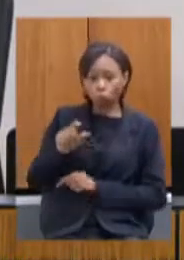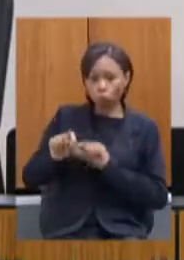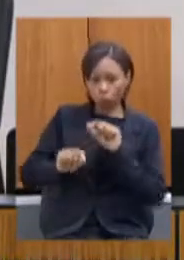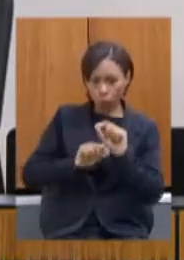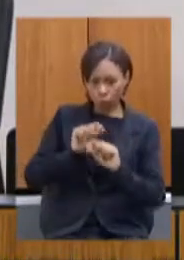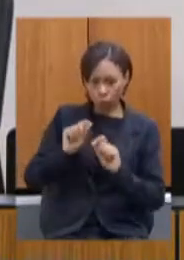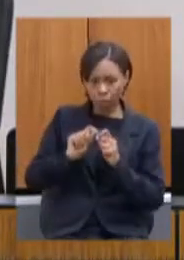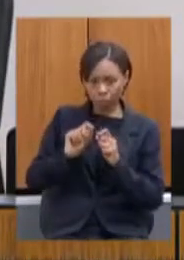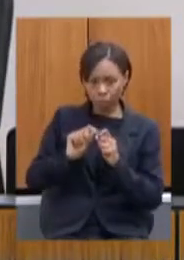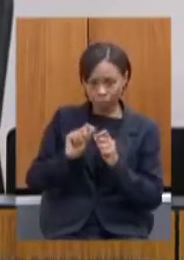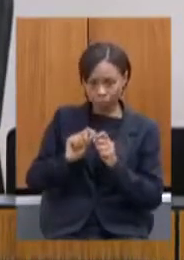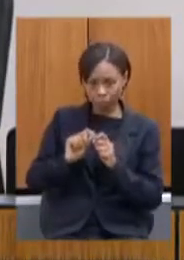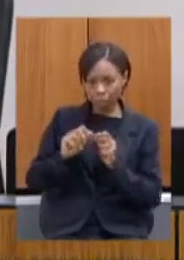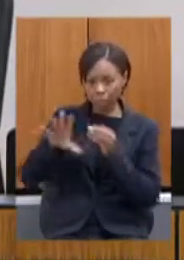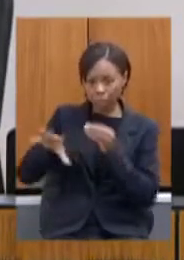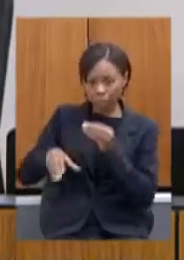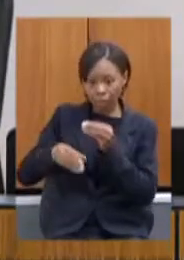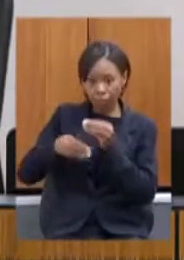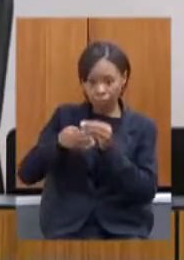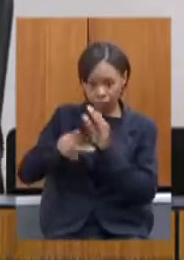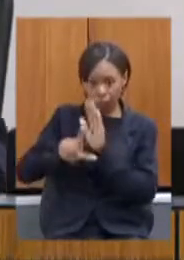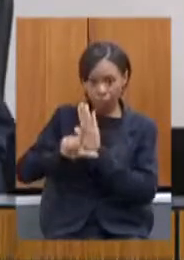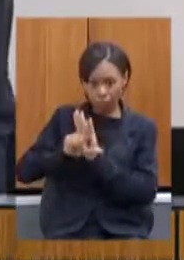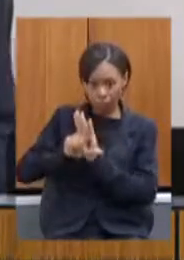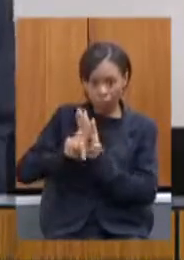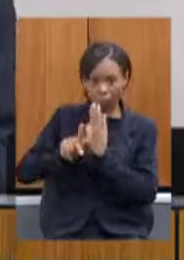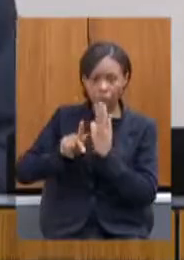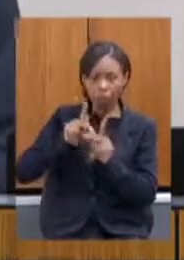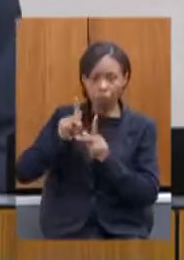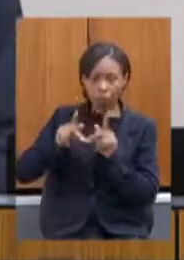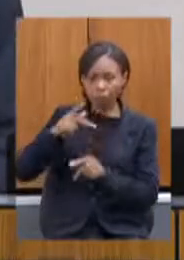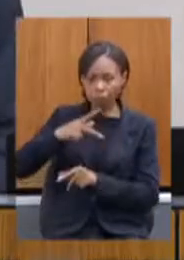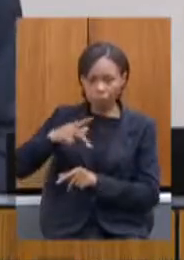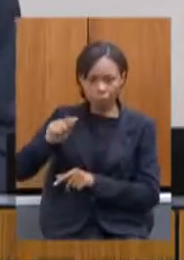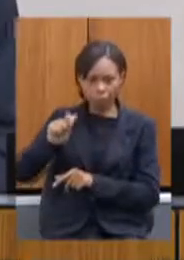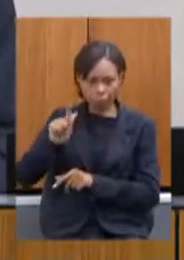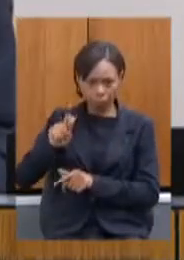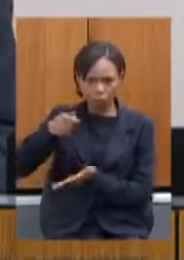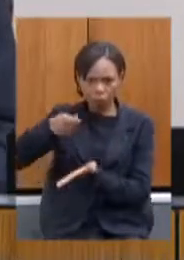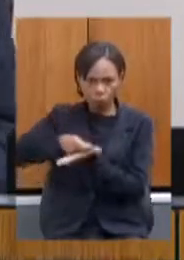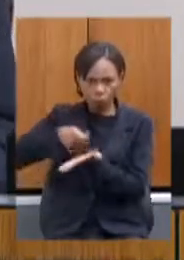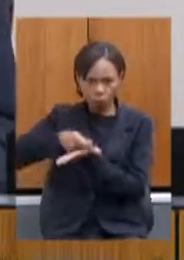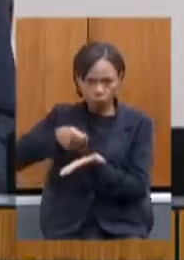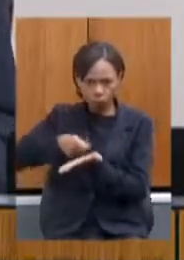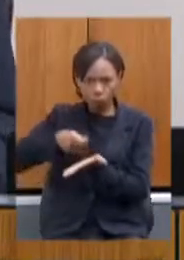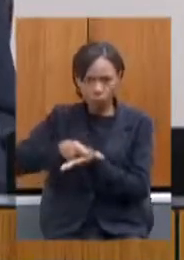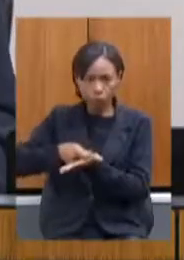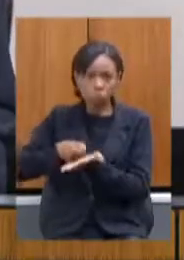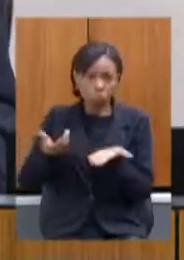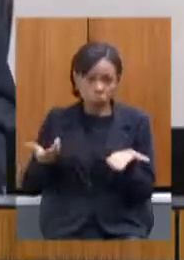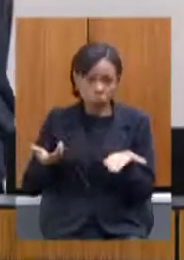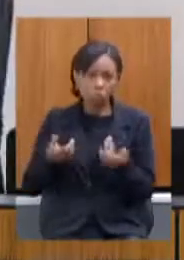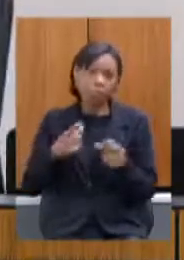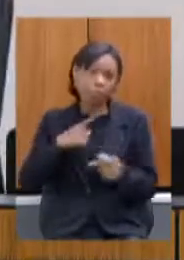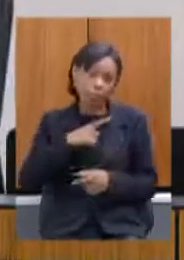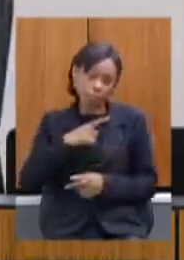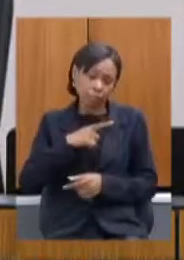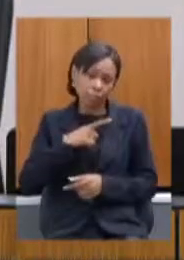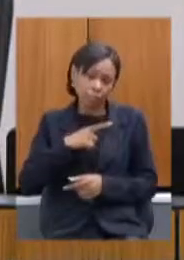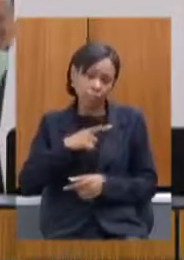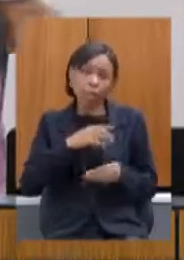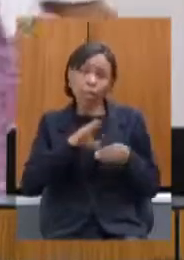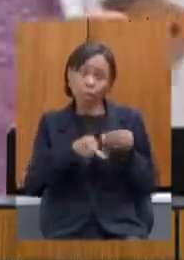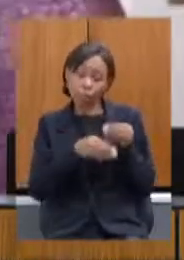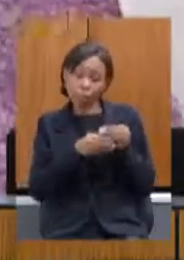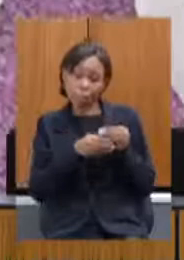impositivas uma vez que nós temos as emendas parlamentares impositivas